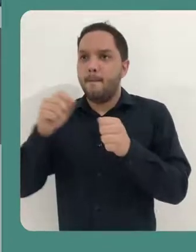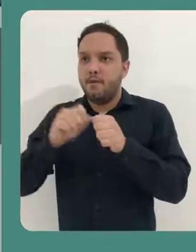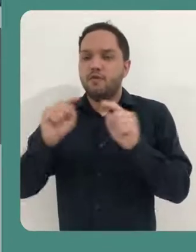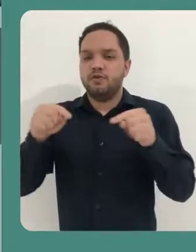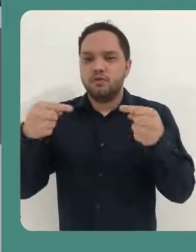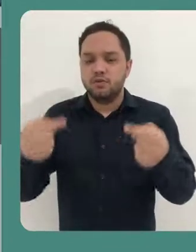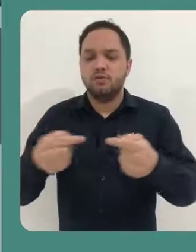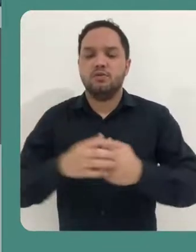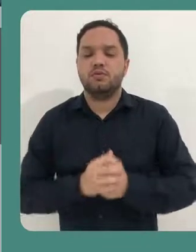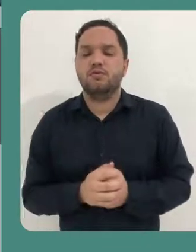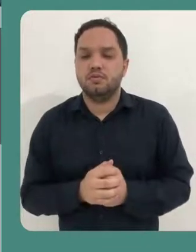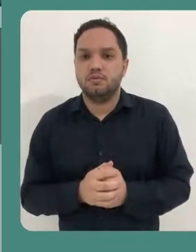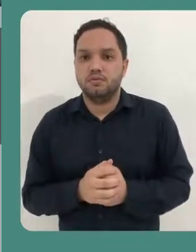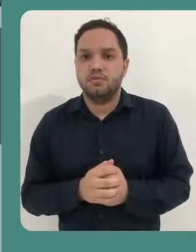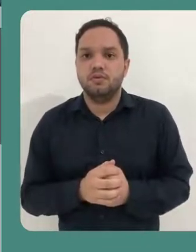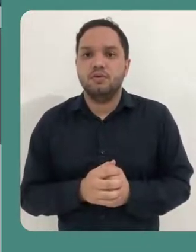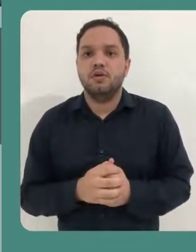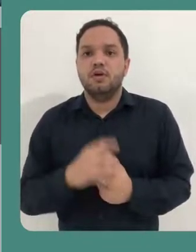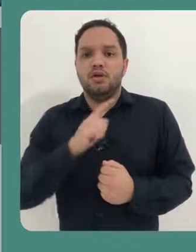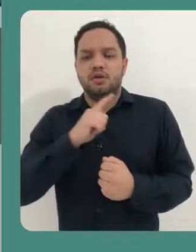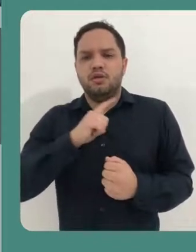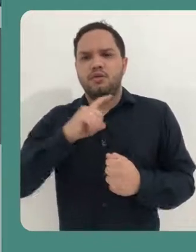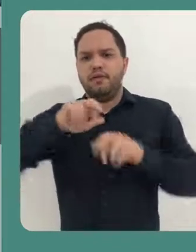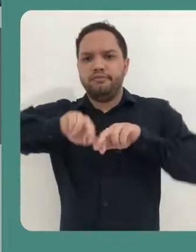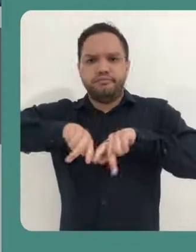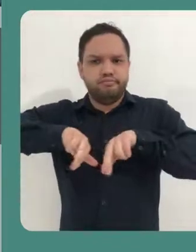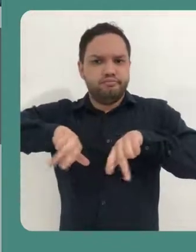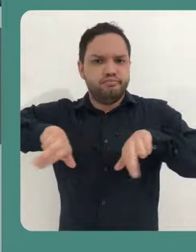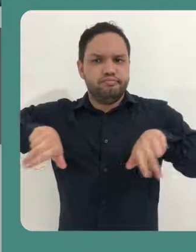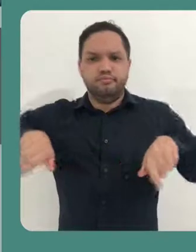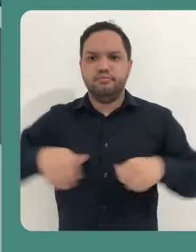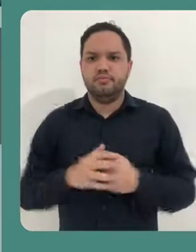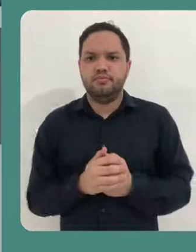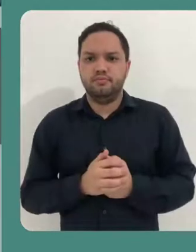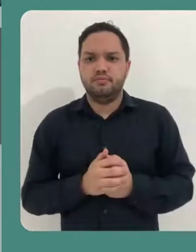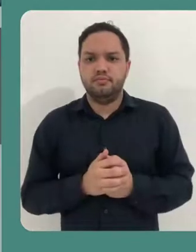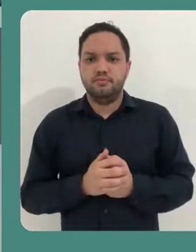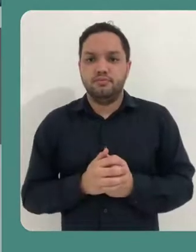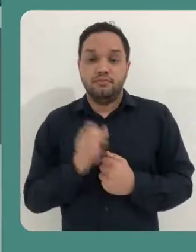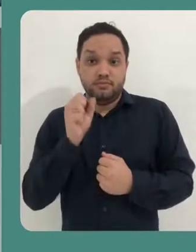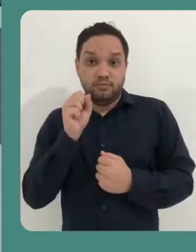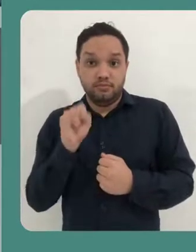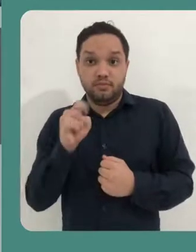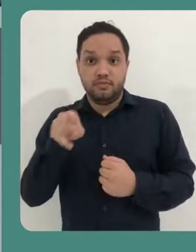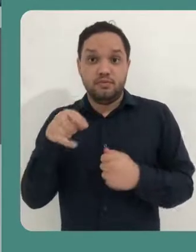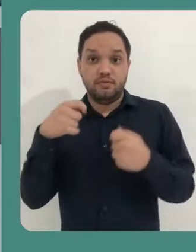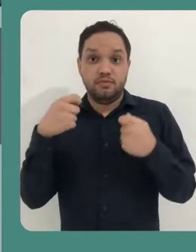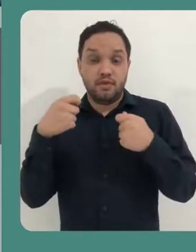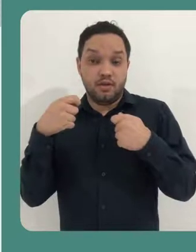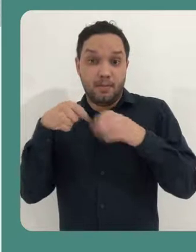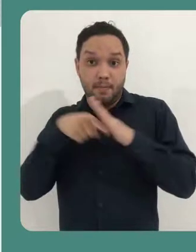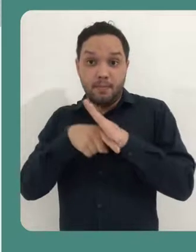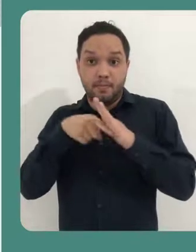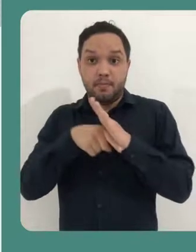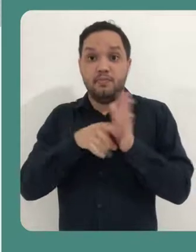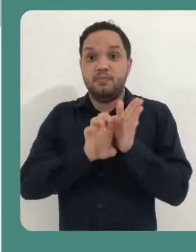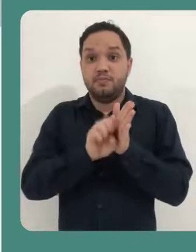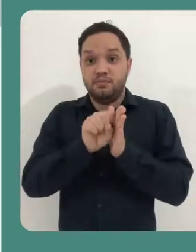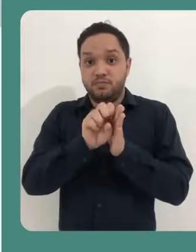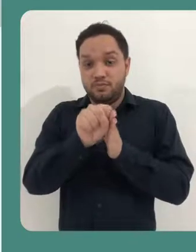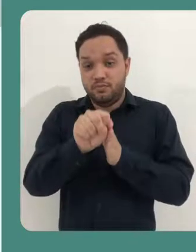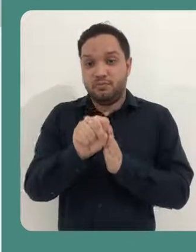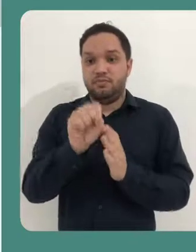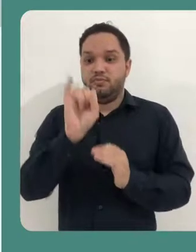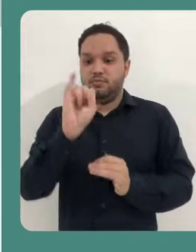novamente, percorra por todas as opções que ele oferece para vocês. Se